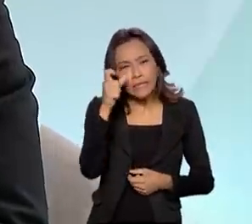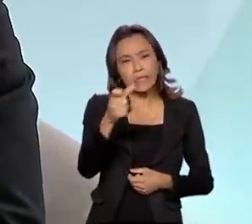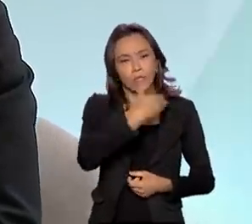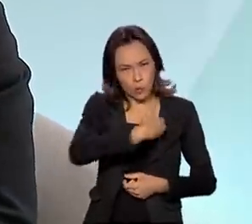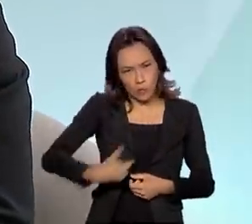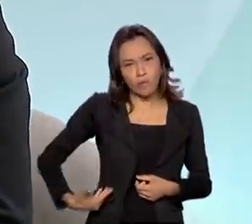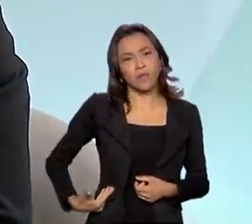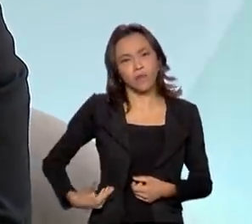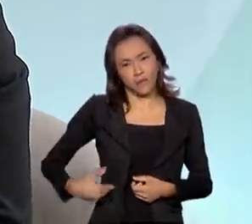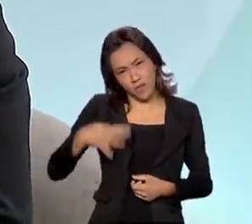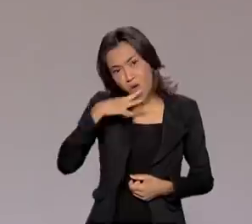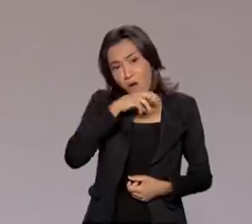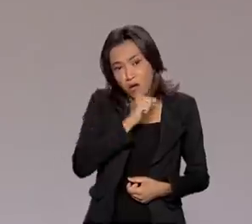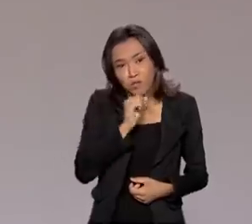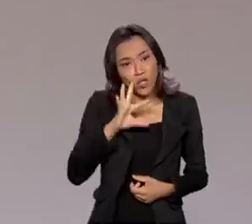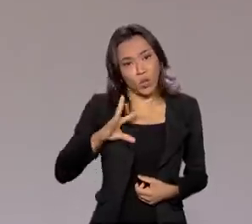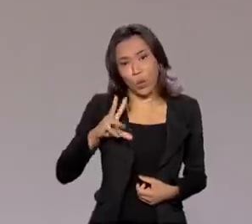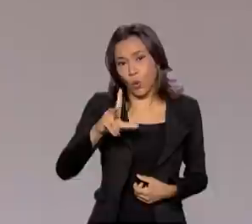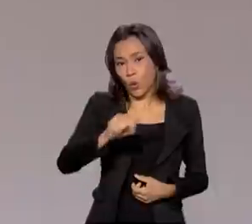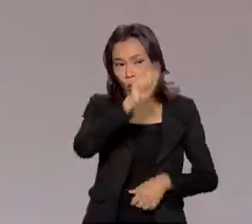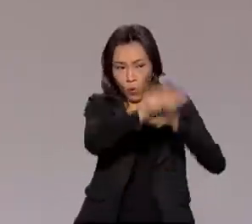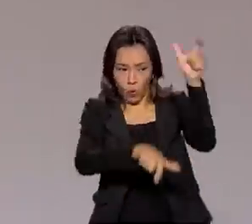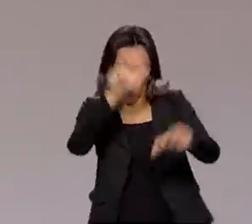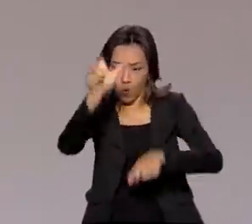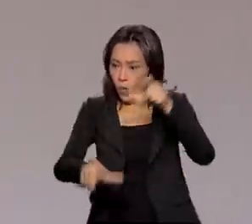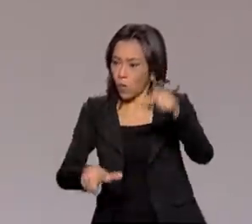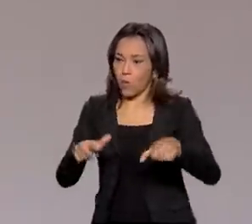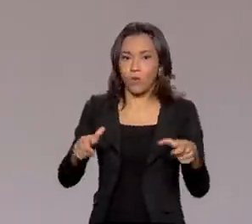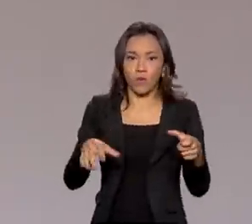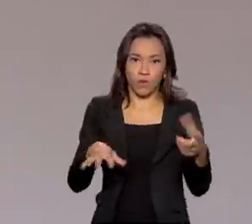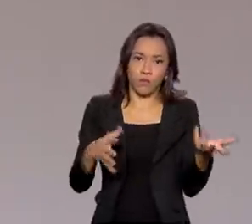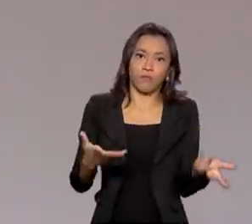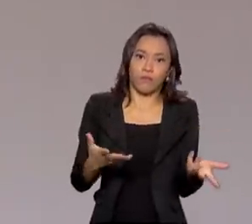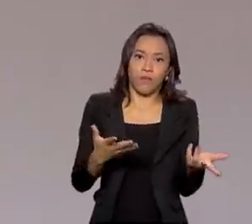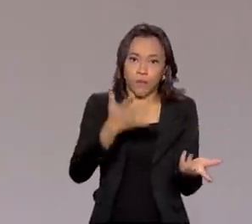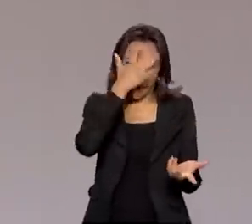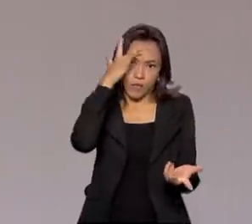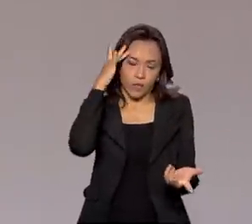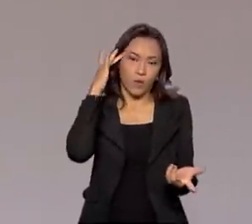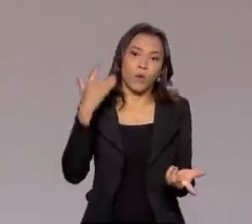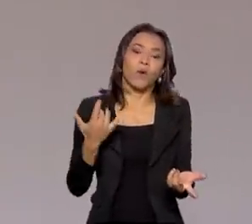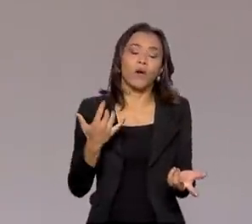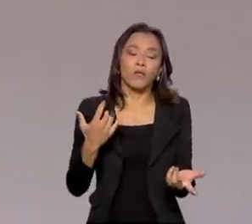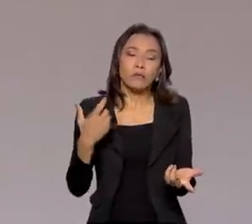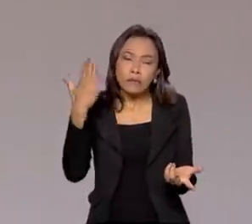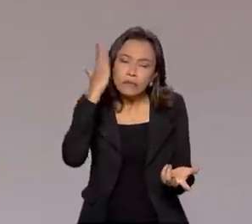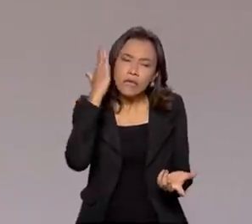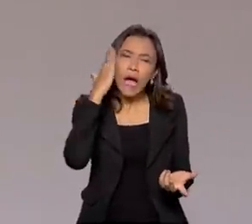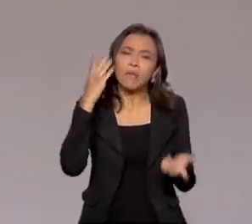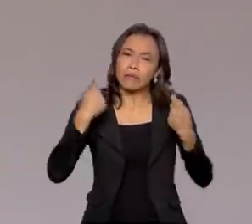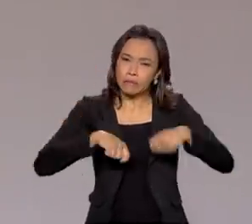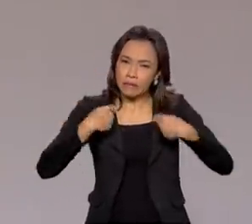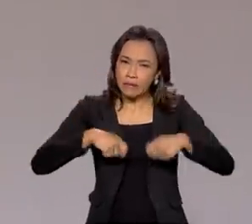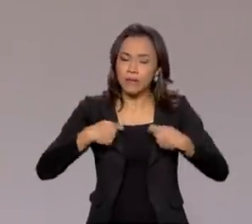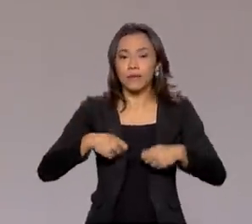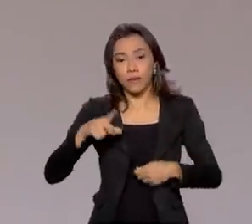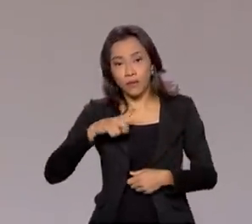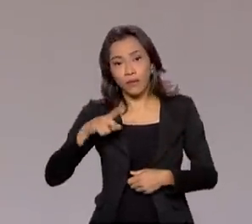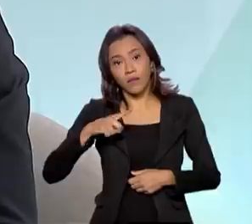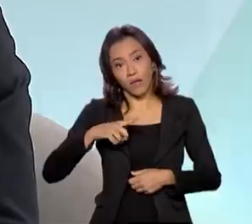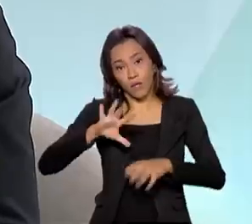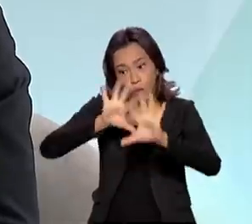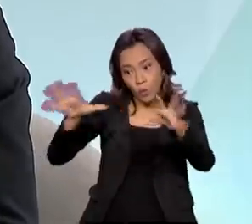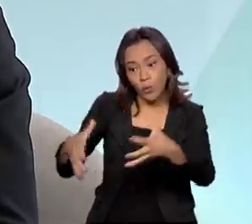né? Eu acho que de todo brasileiro, dada a necessidade, e sabemos que existem brasileiros que